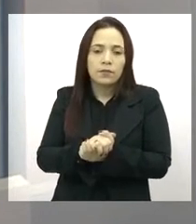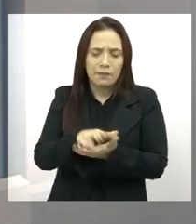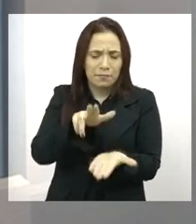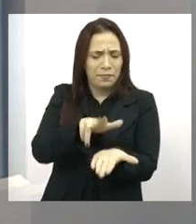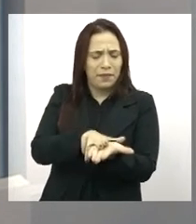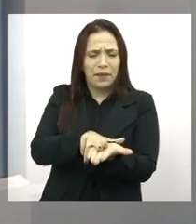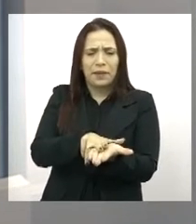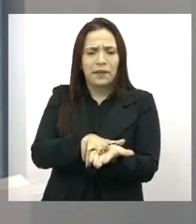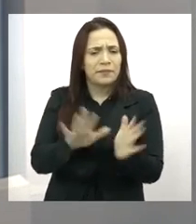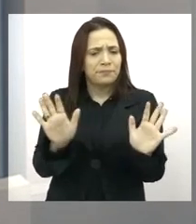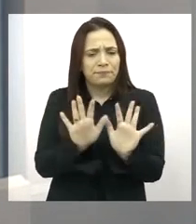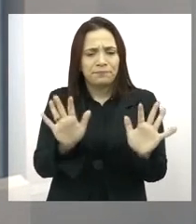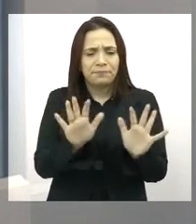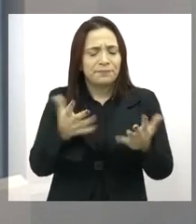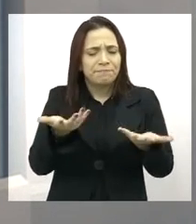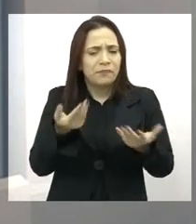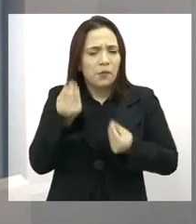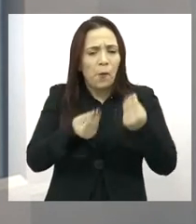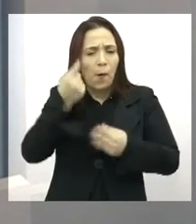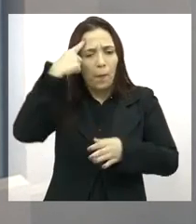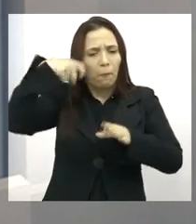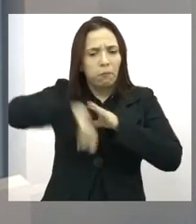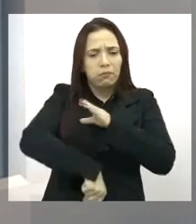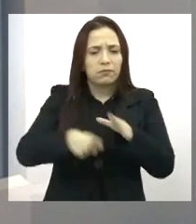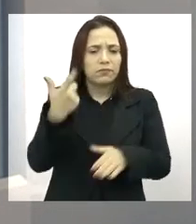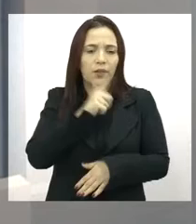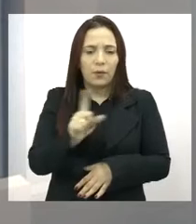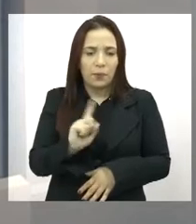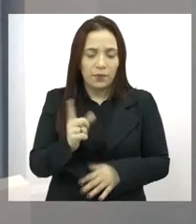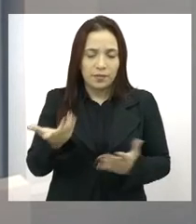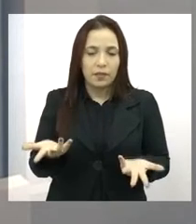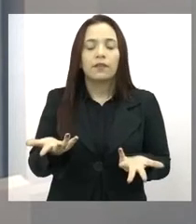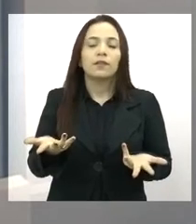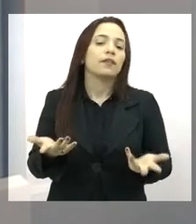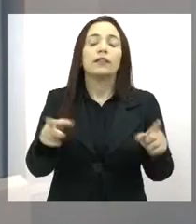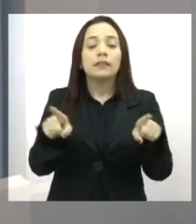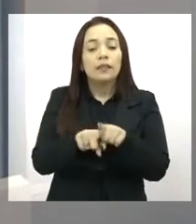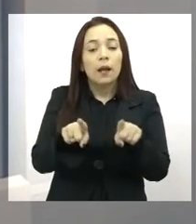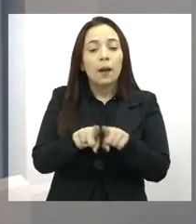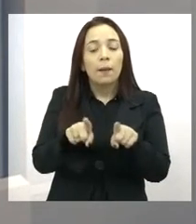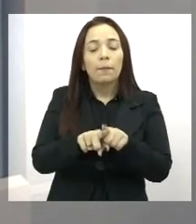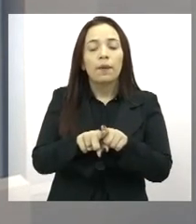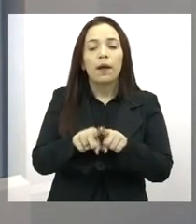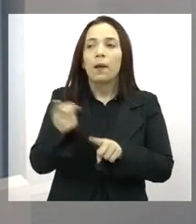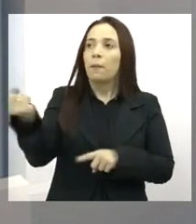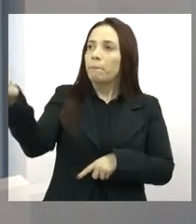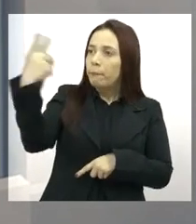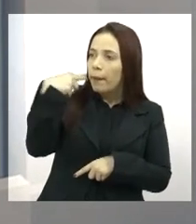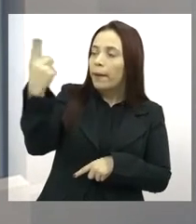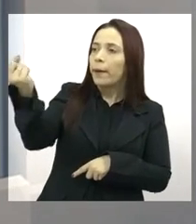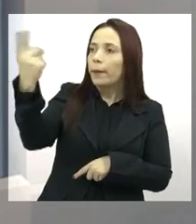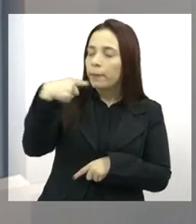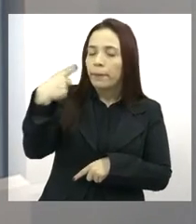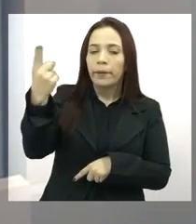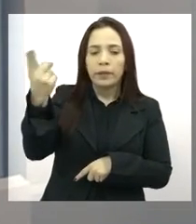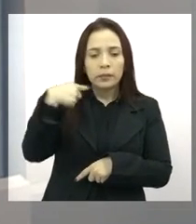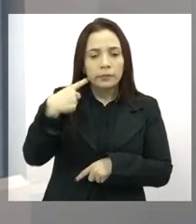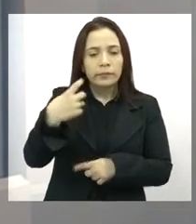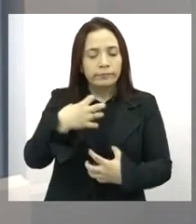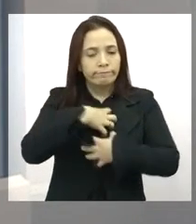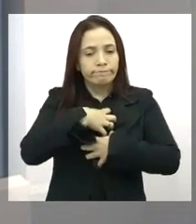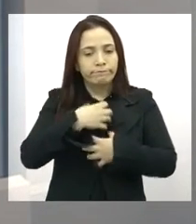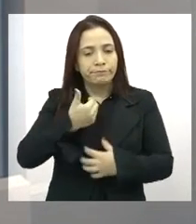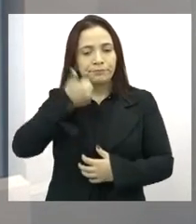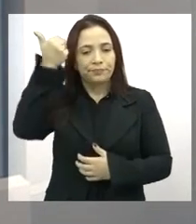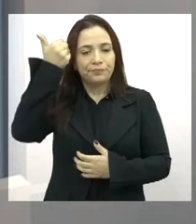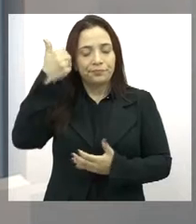mais deitada, na horizontal, não favorece, né, o trabalho de parto. E além das mulheres, às vezes, serem muito coagidas a